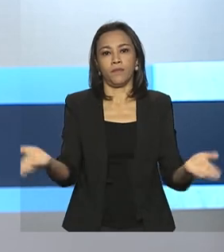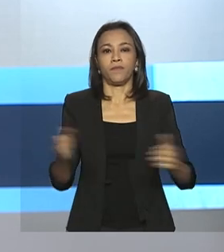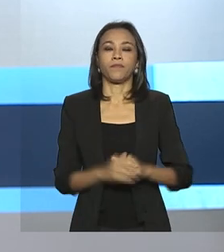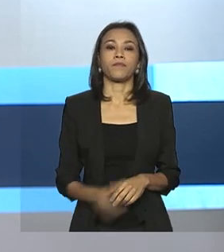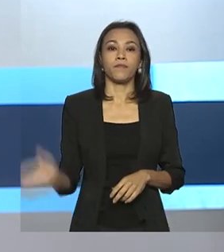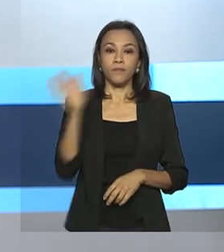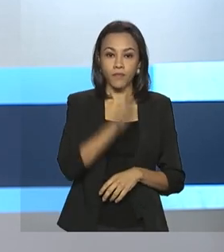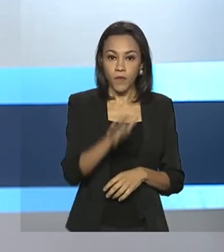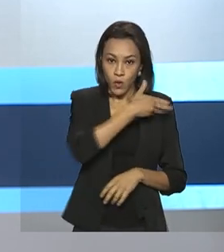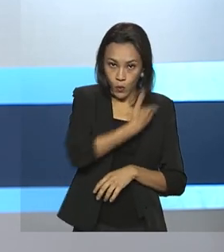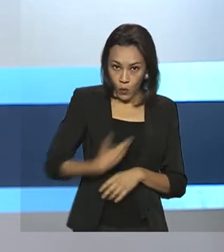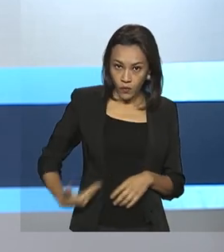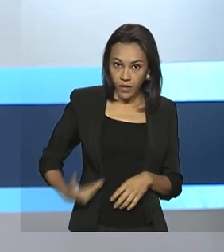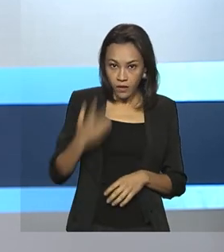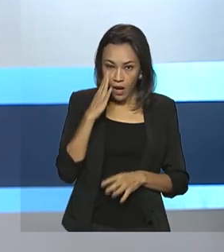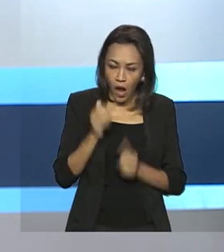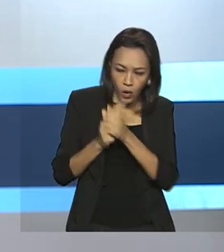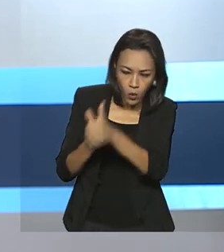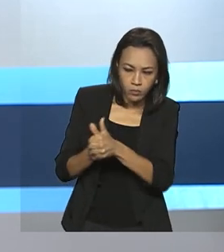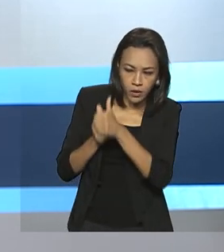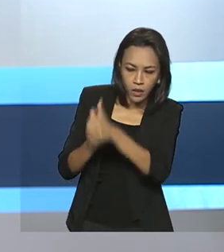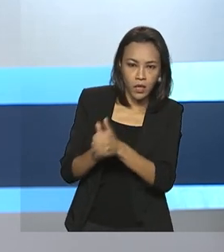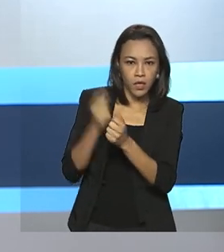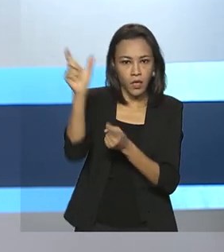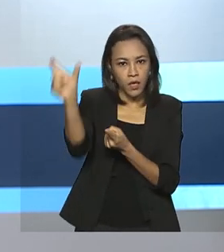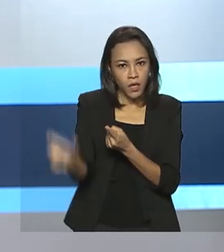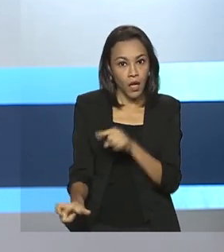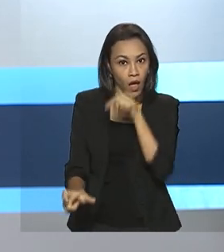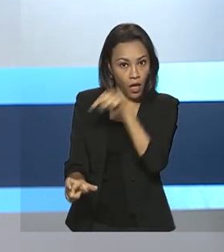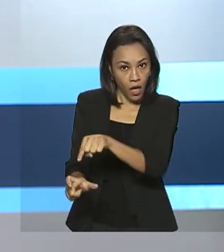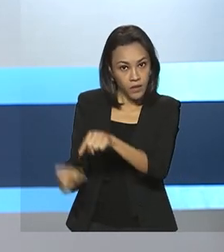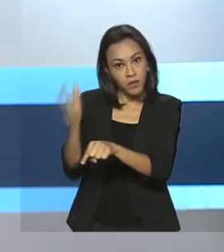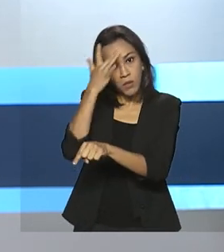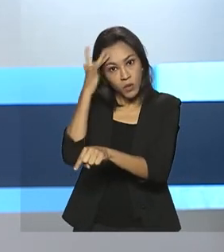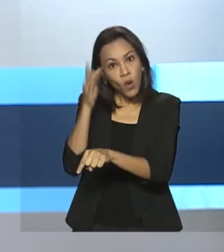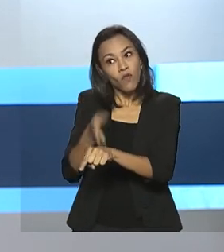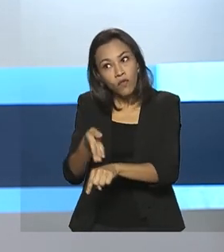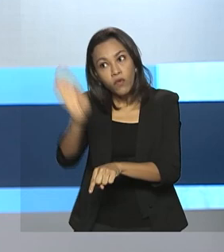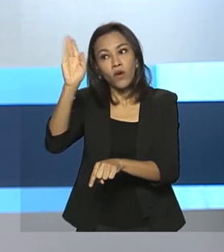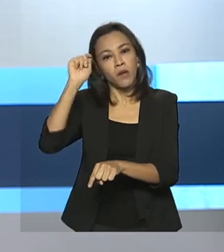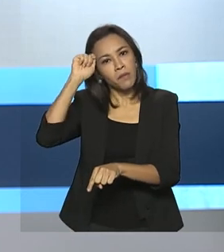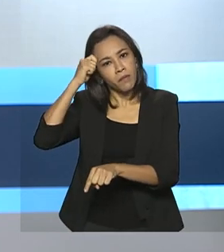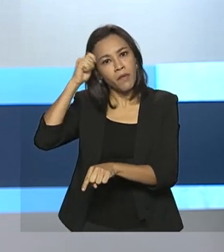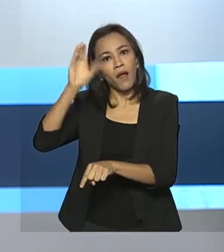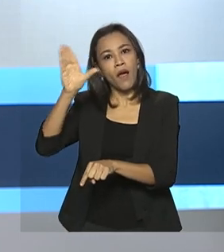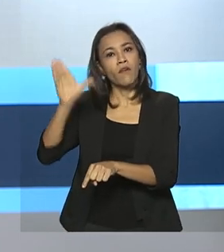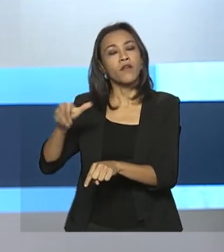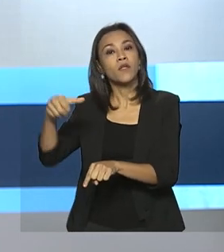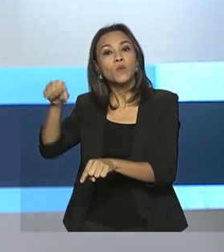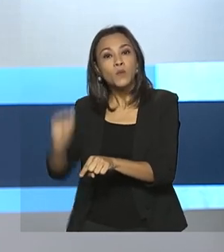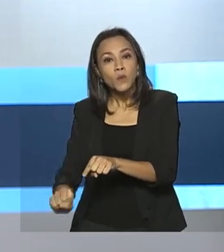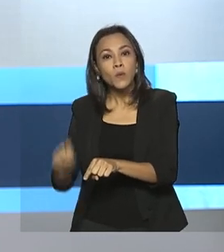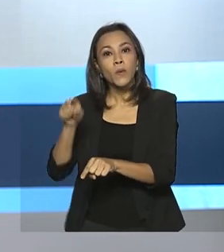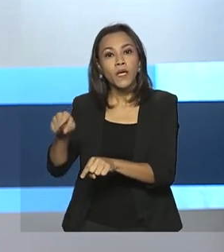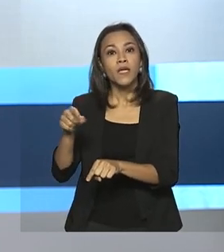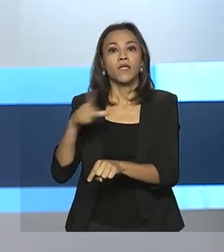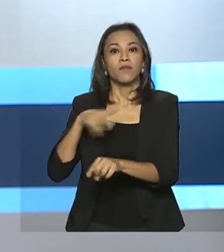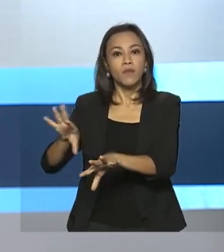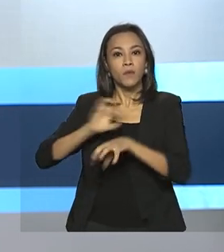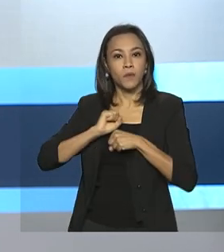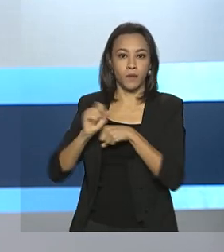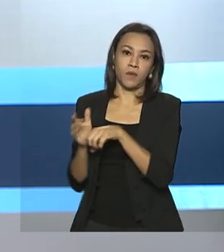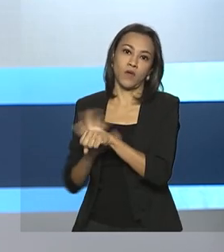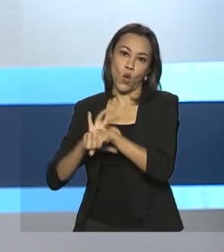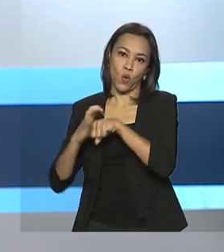governo acompanha a situação de um brasileiro que após passar pela África do Sul foi diagnosticado com Covid-19. Ele desembarcou no